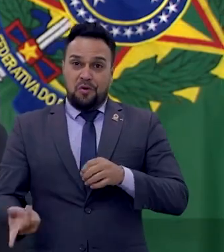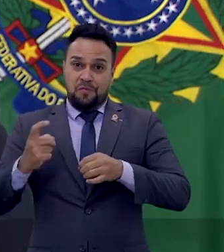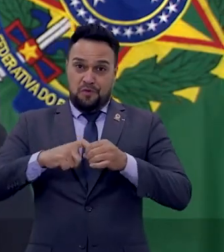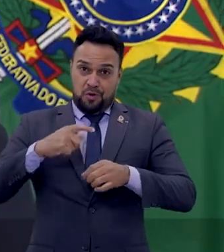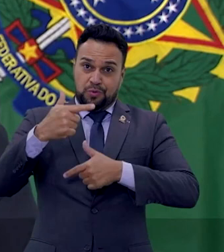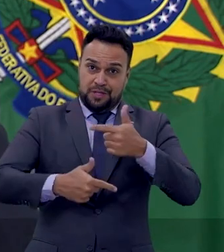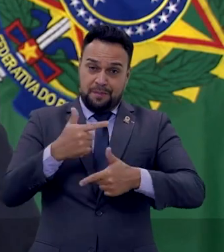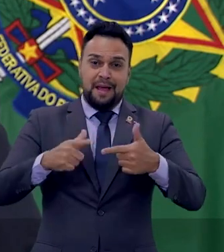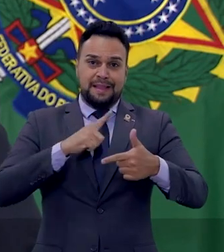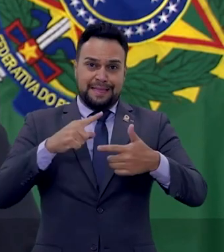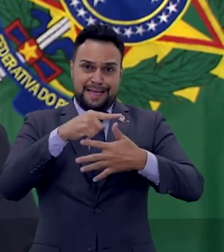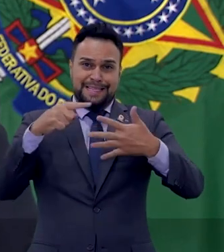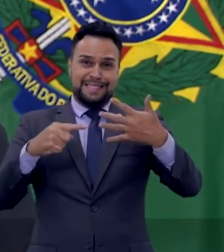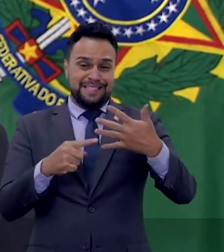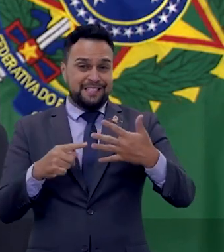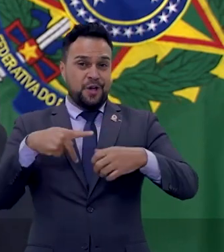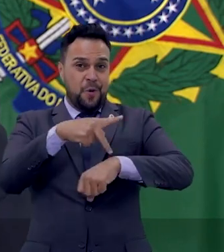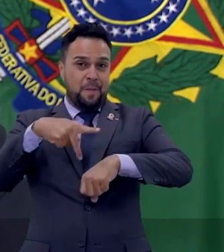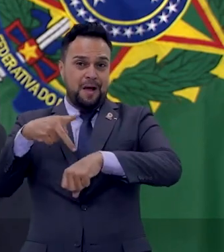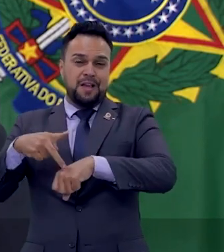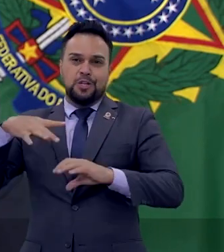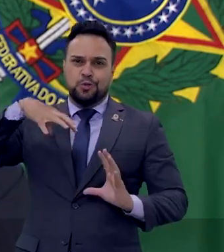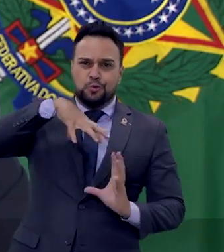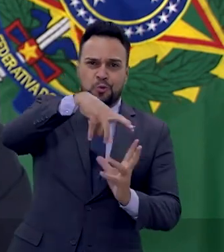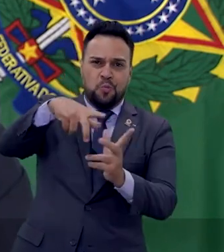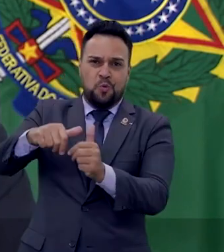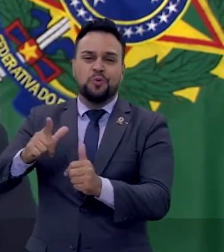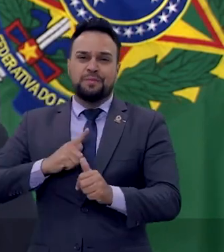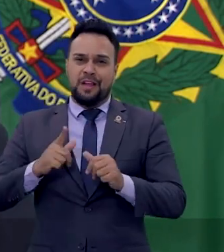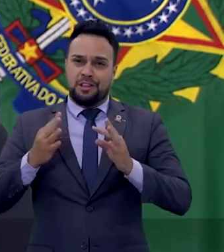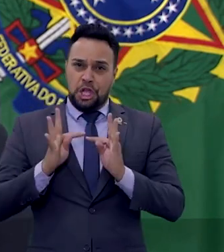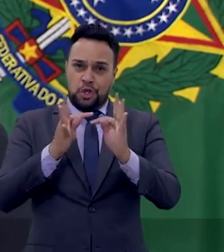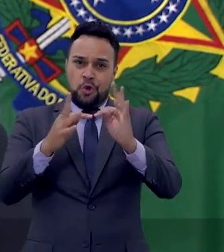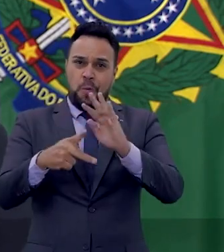entre os cinco países do mundo que têm o domínio da tecnologia do combustível nuclear. Música Música Música Música